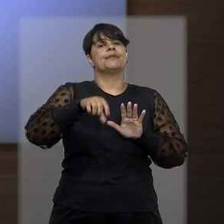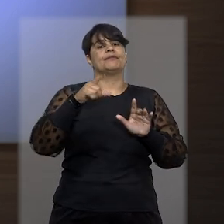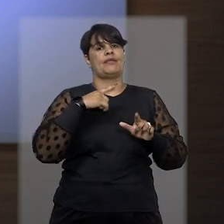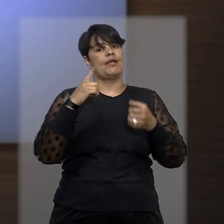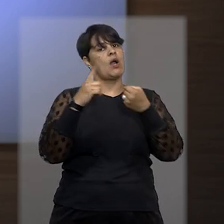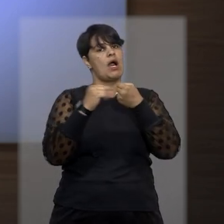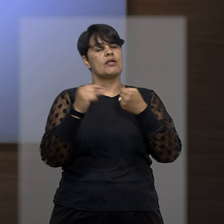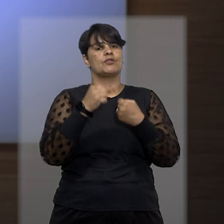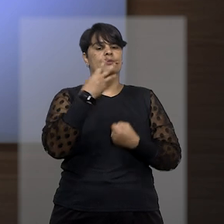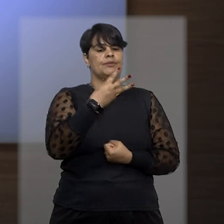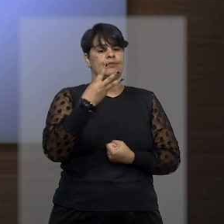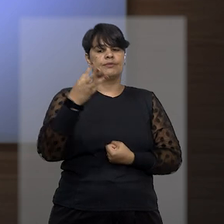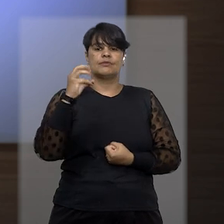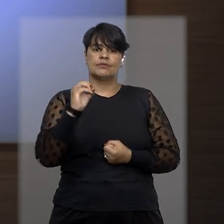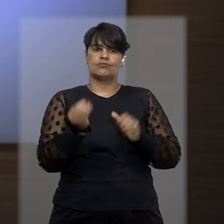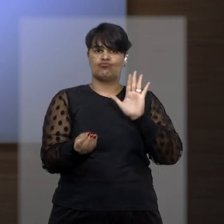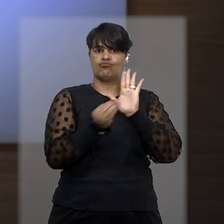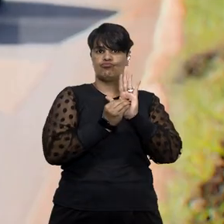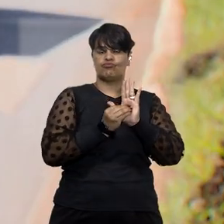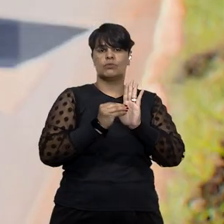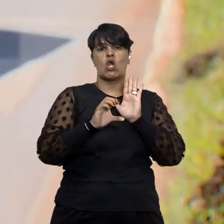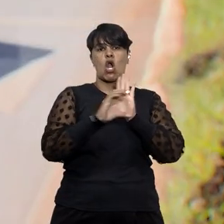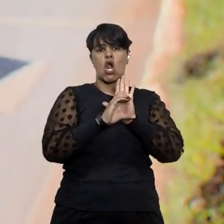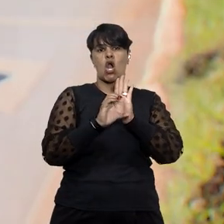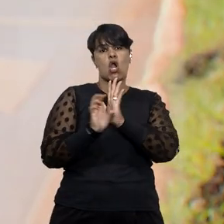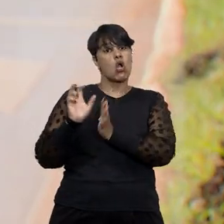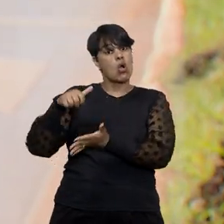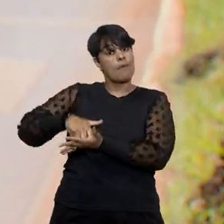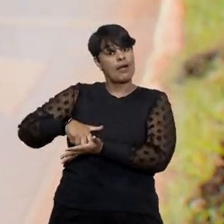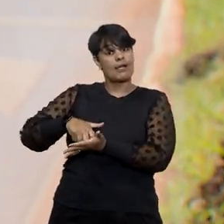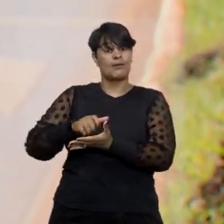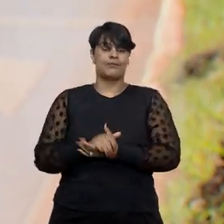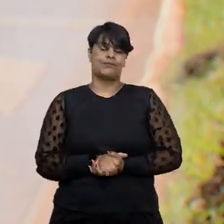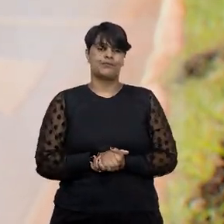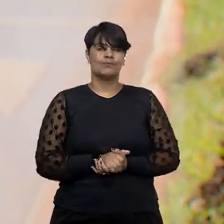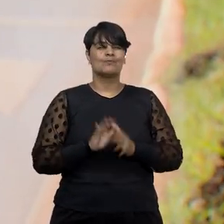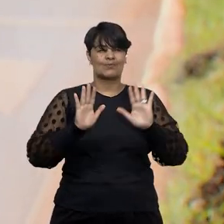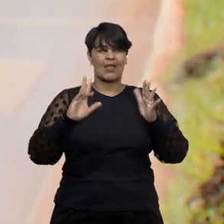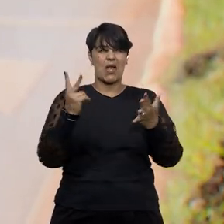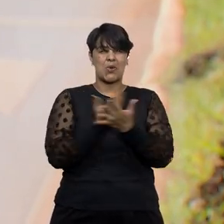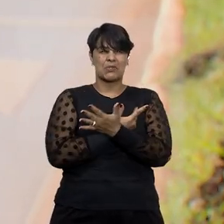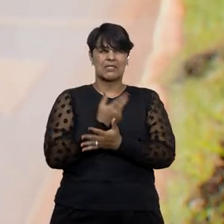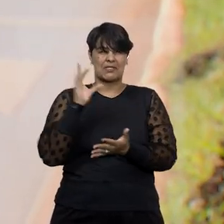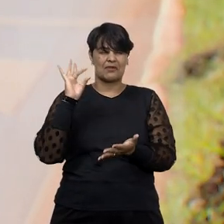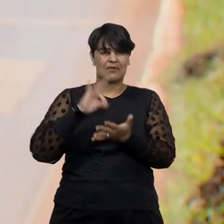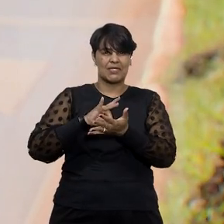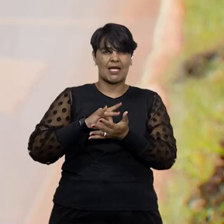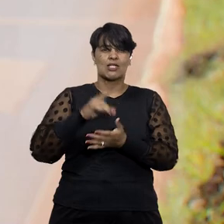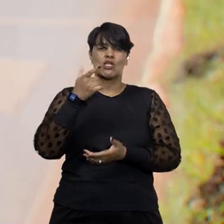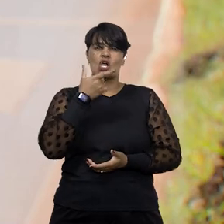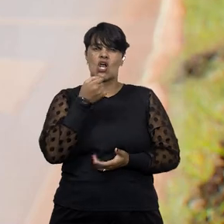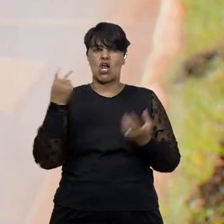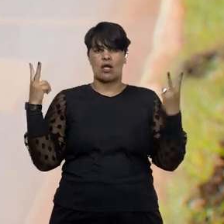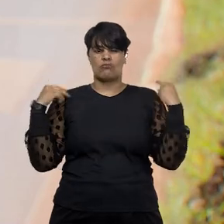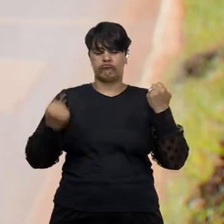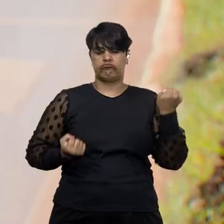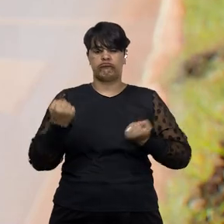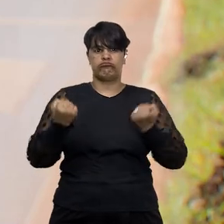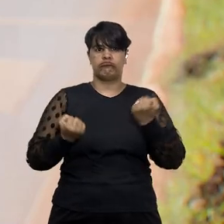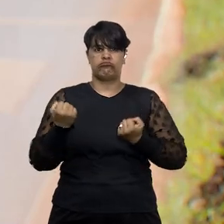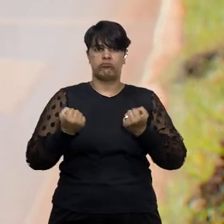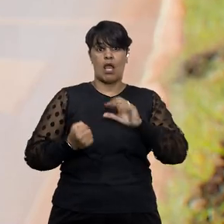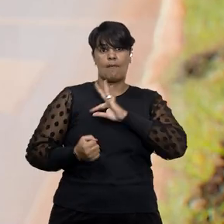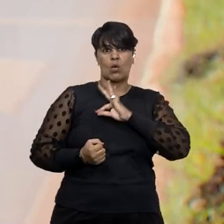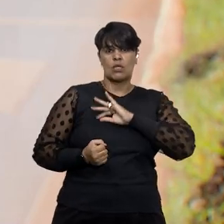330 do Código Penal Brasileiro. No caso analisado, o motorista foi abordado por viaturas da polícia militar e